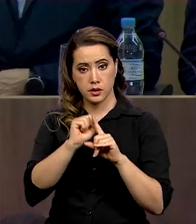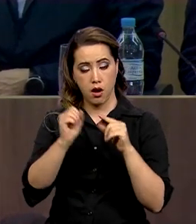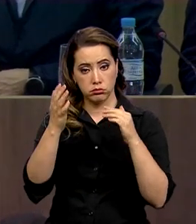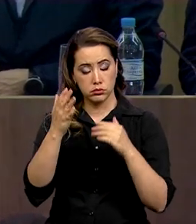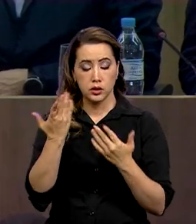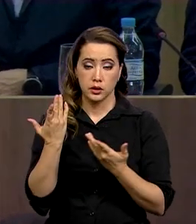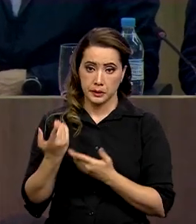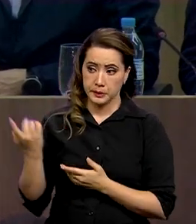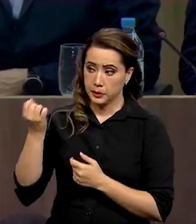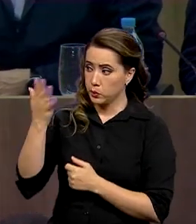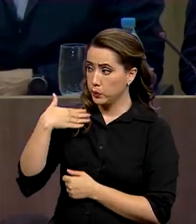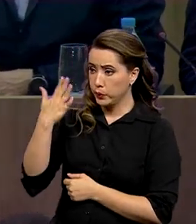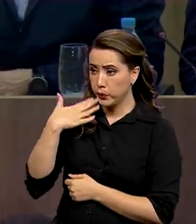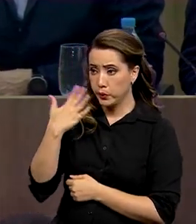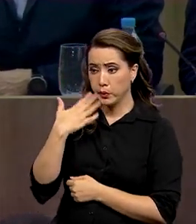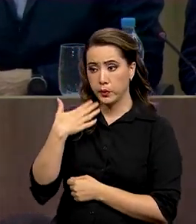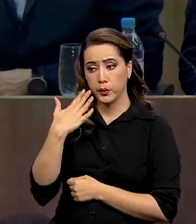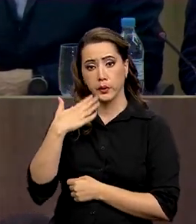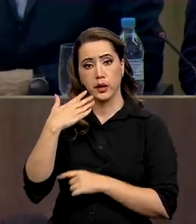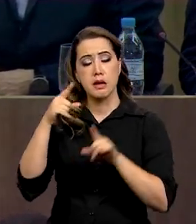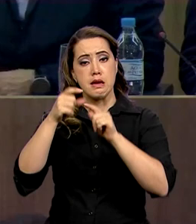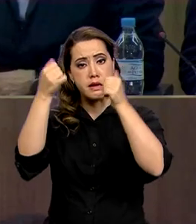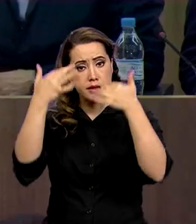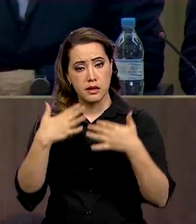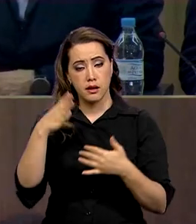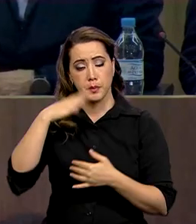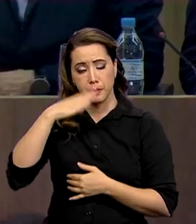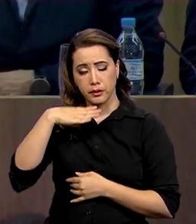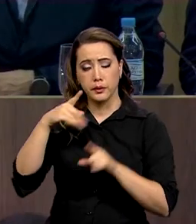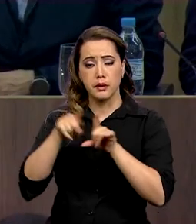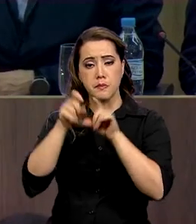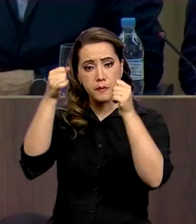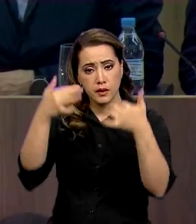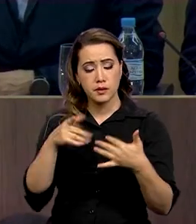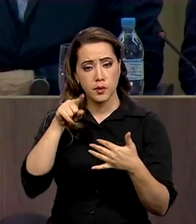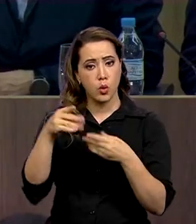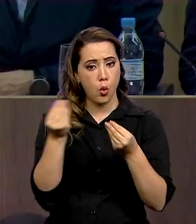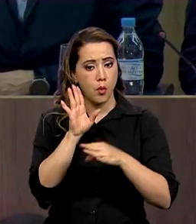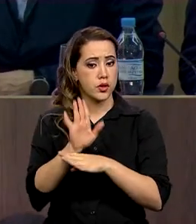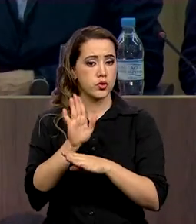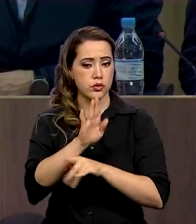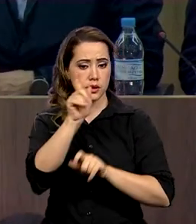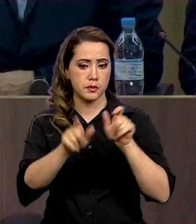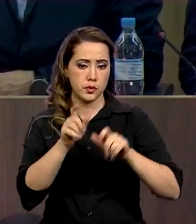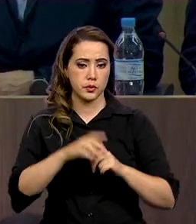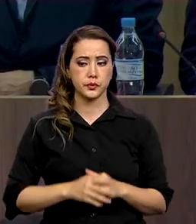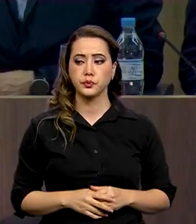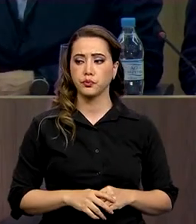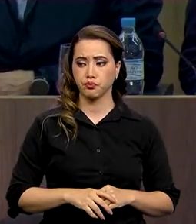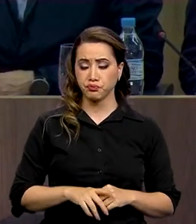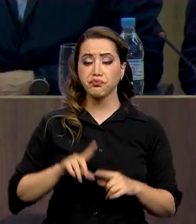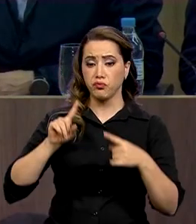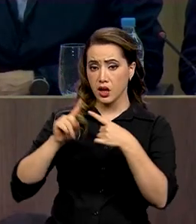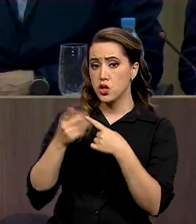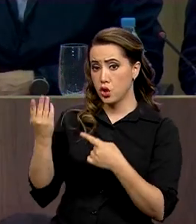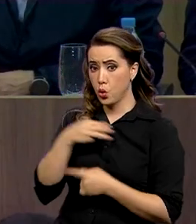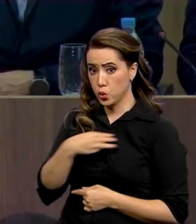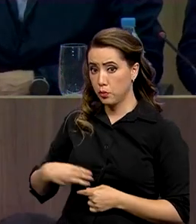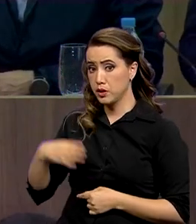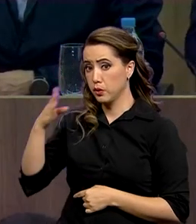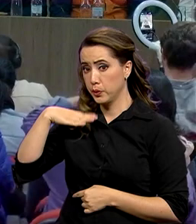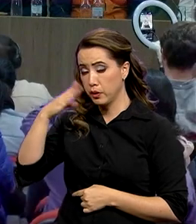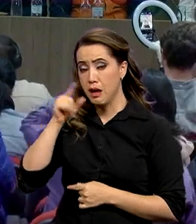passos que deverão ser tomados para o auxílio das famílias atingidas pelas chuvas. Segundo Paulo Pimenta, informação é